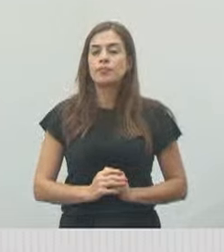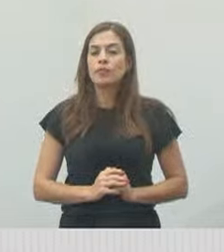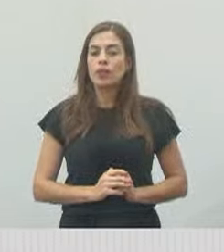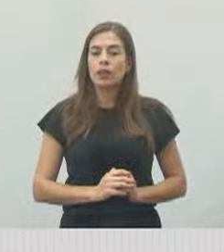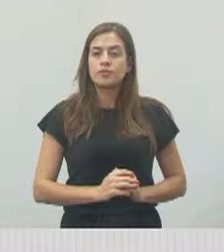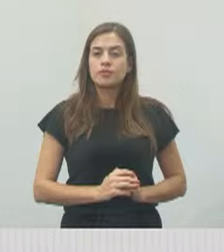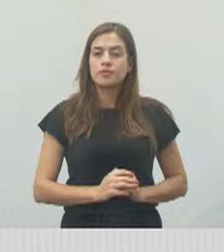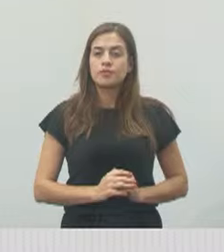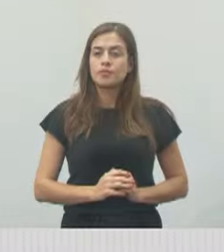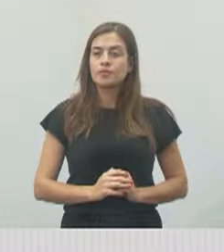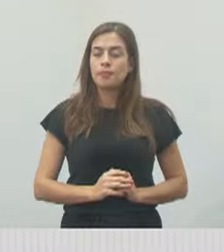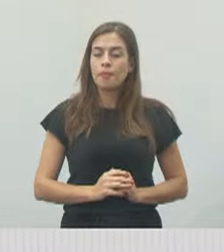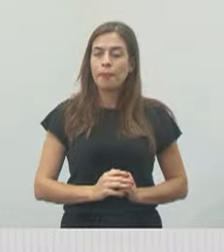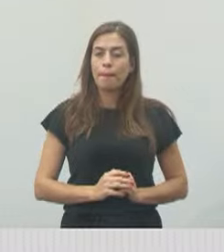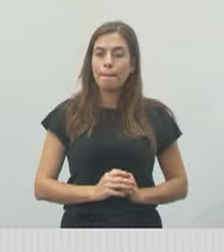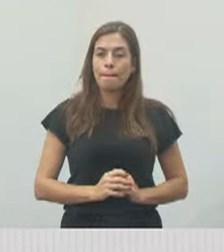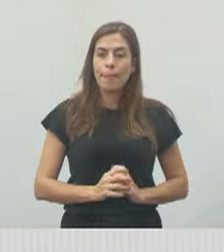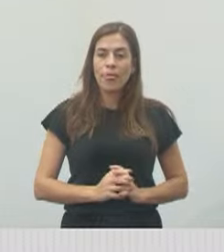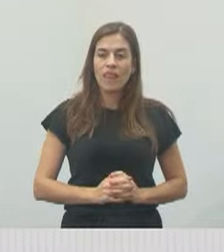Pode ir para o próximo?